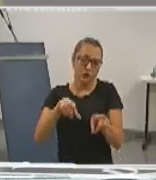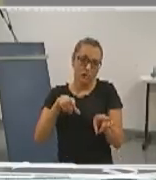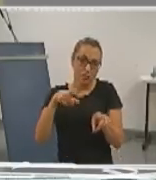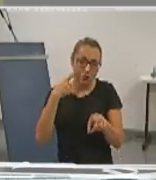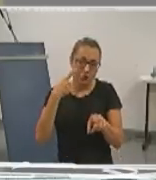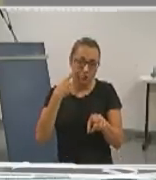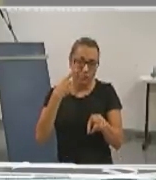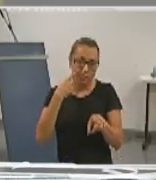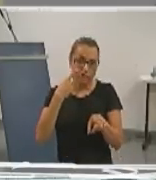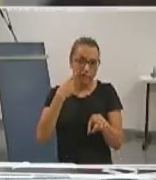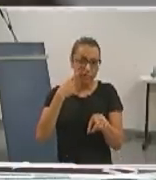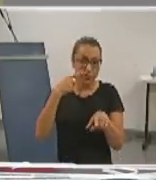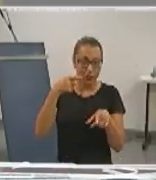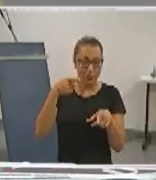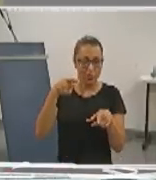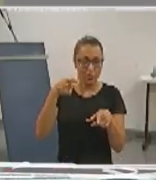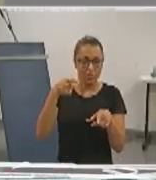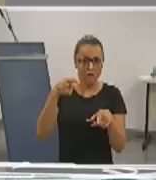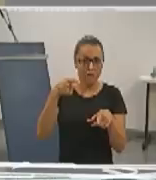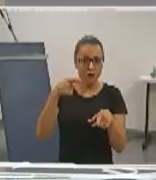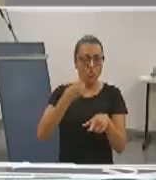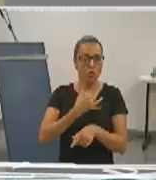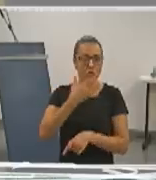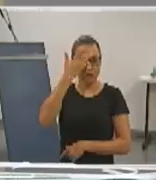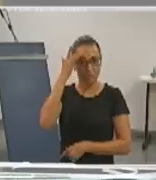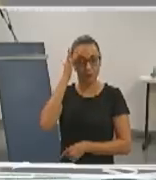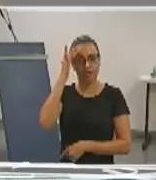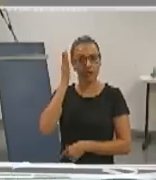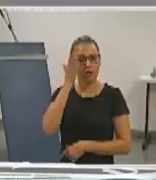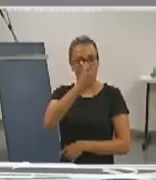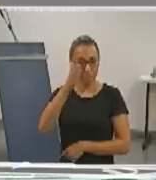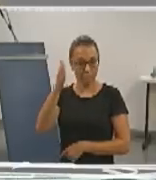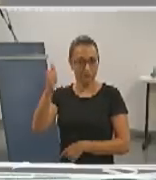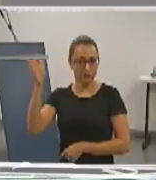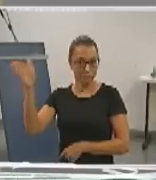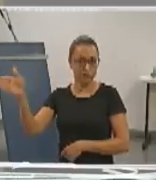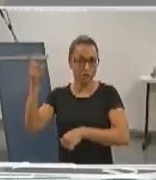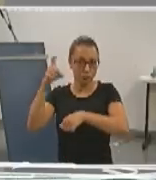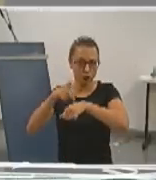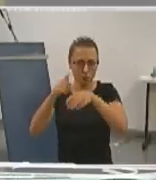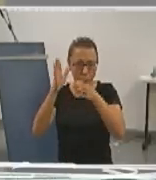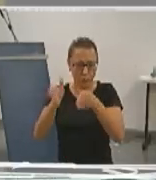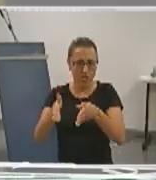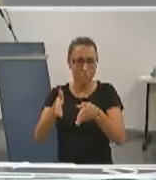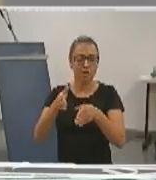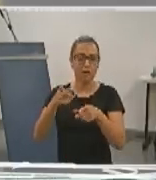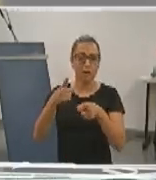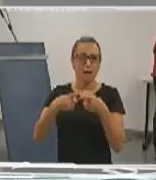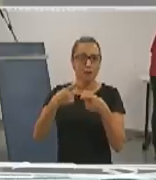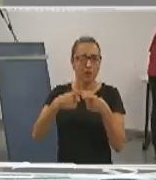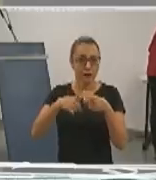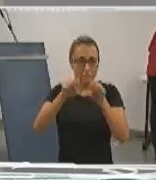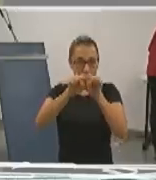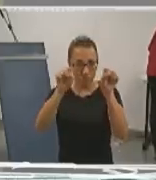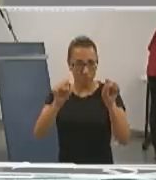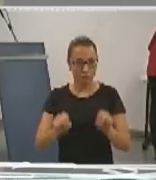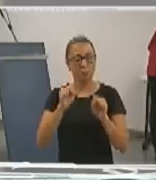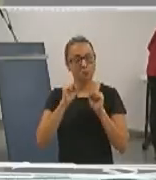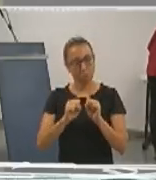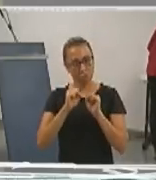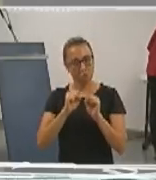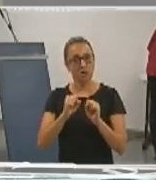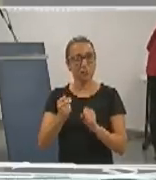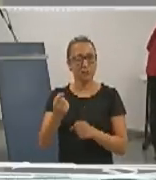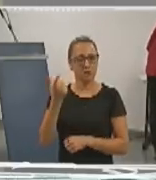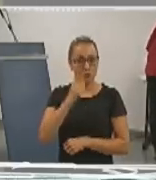então, a carga e a quantidade de pessoas que vão acessar simultaneamente para garantir que esse sistema possa atender, então, esse processo de